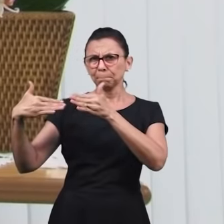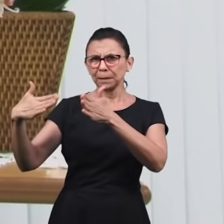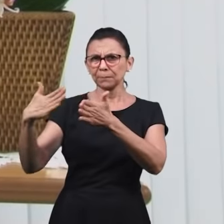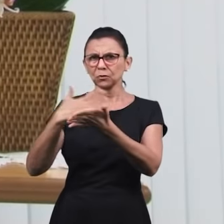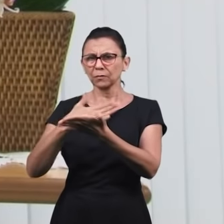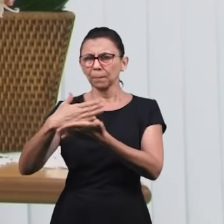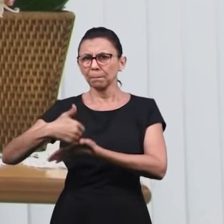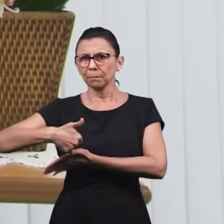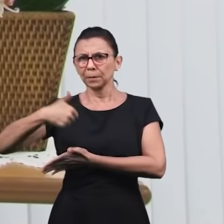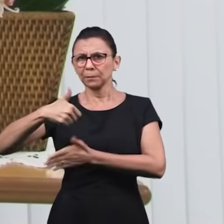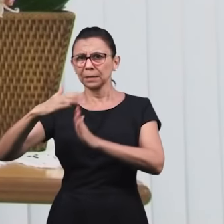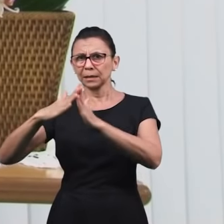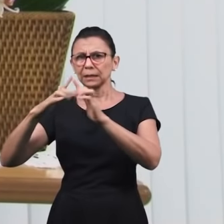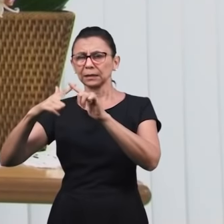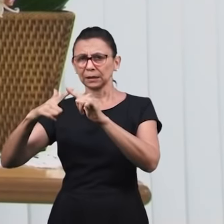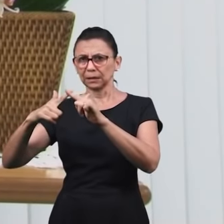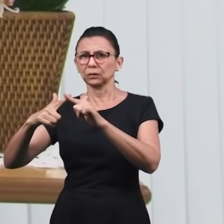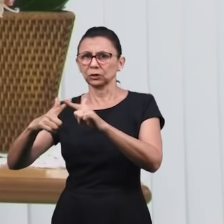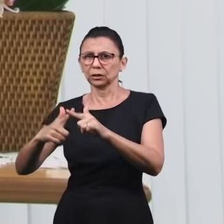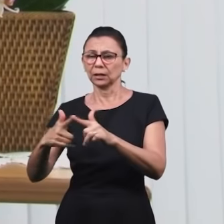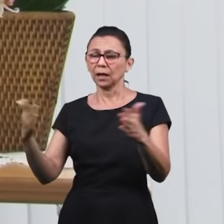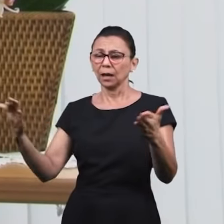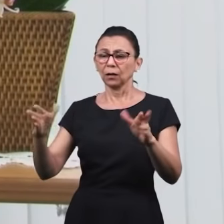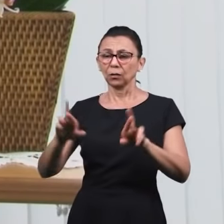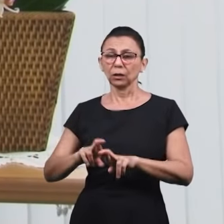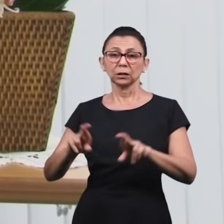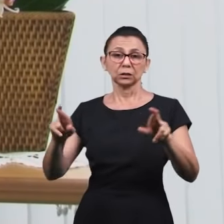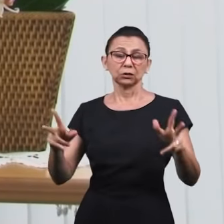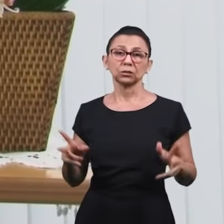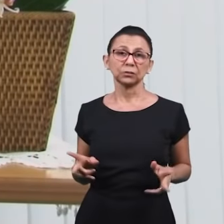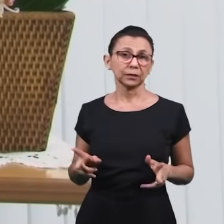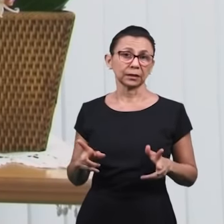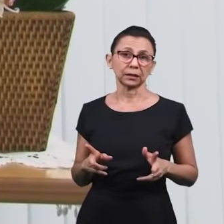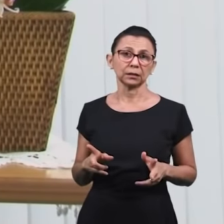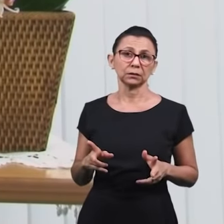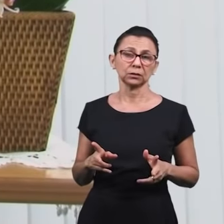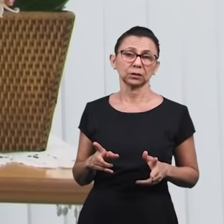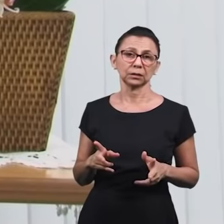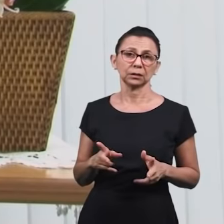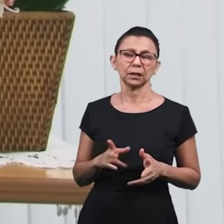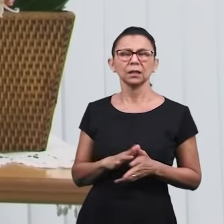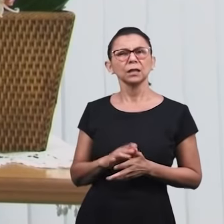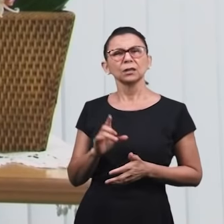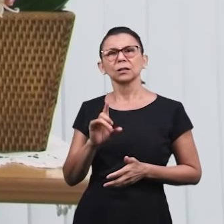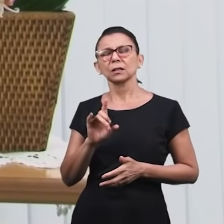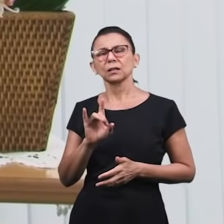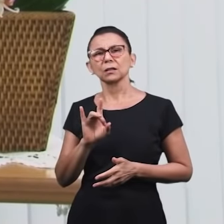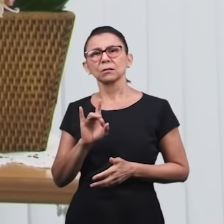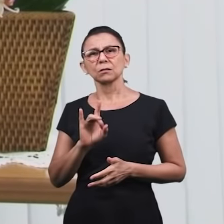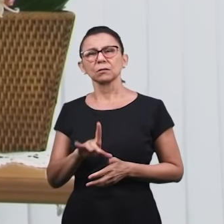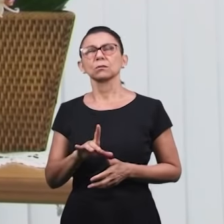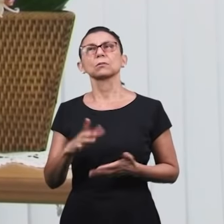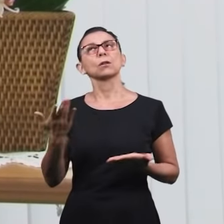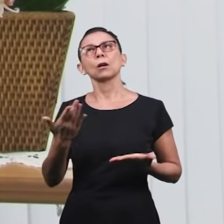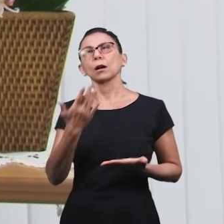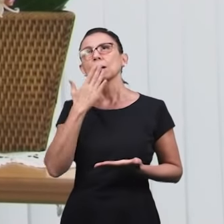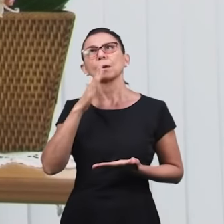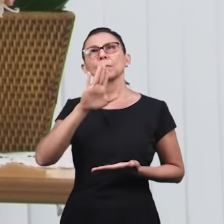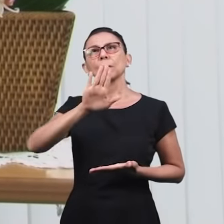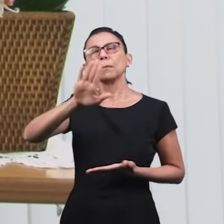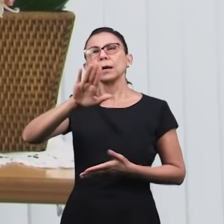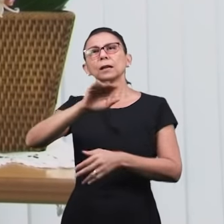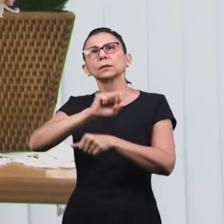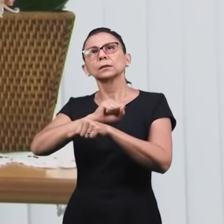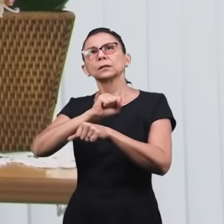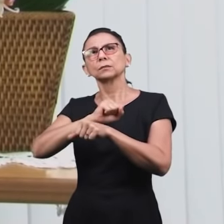passos ali. Não mais agora no calor dos últimos acontecimentos, não mais agora guardando apenas a palavra, aquilo que tinham